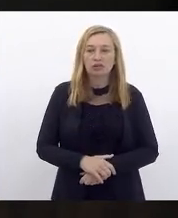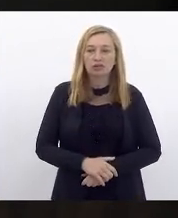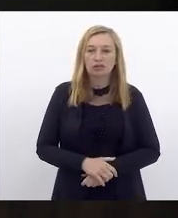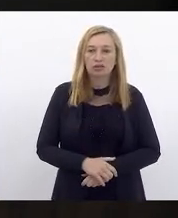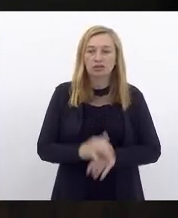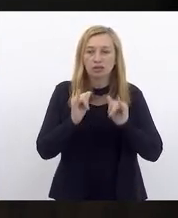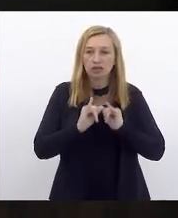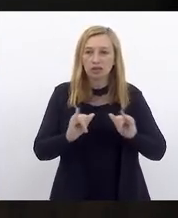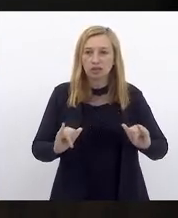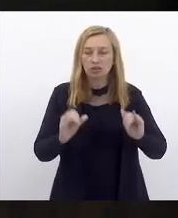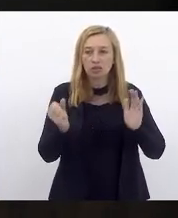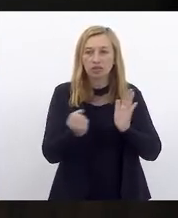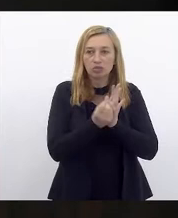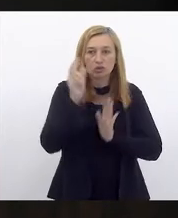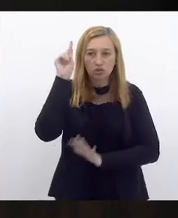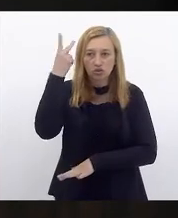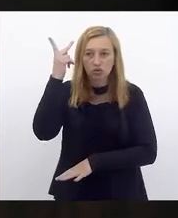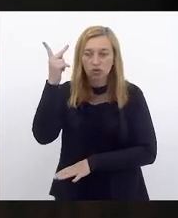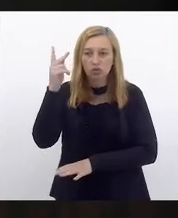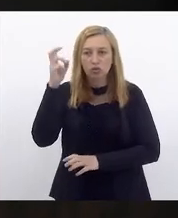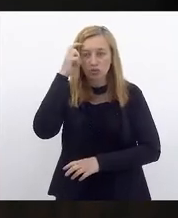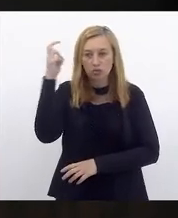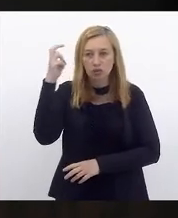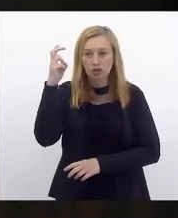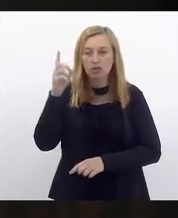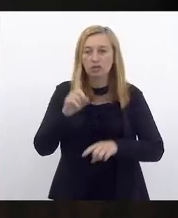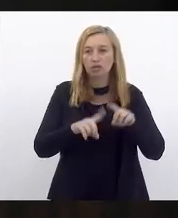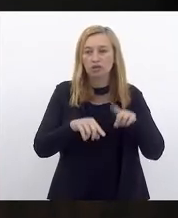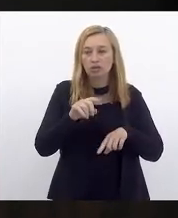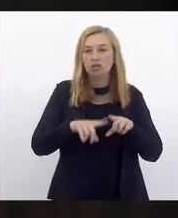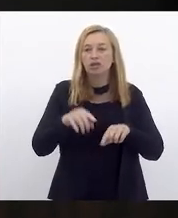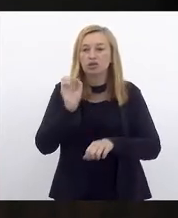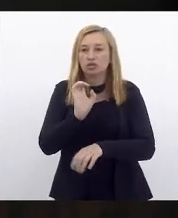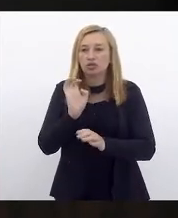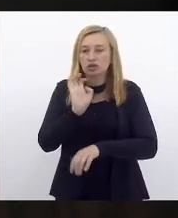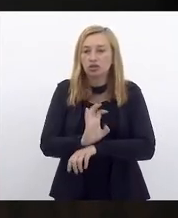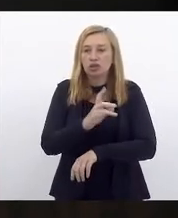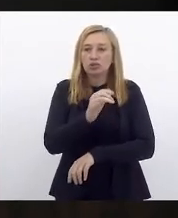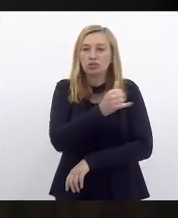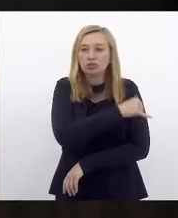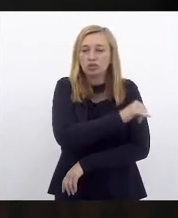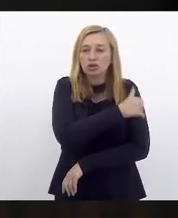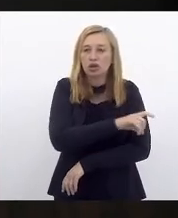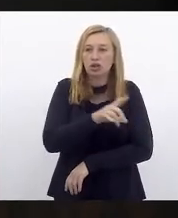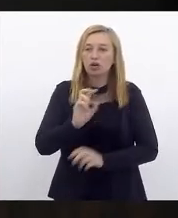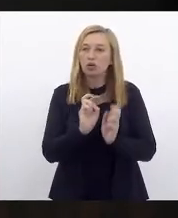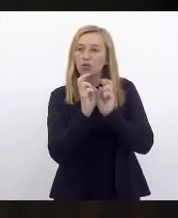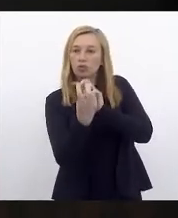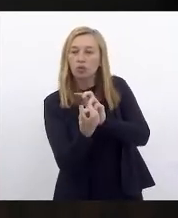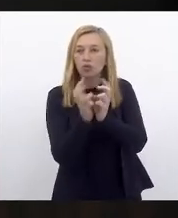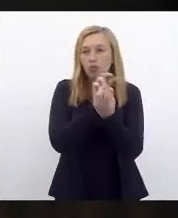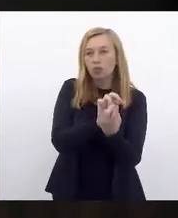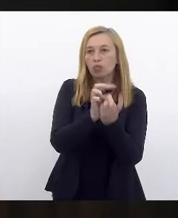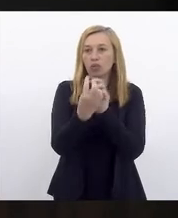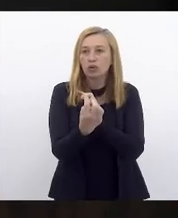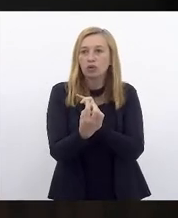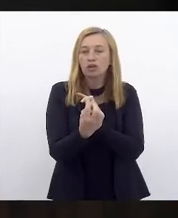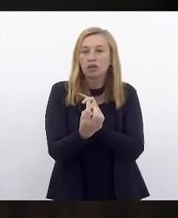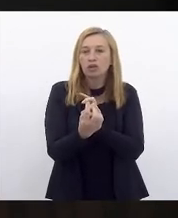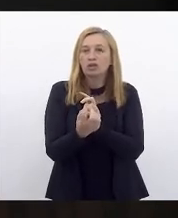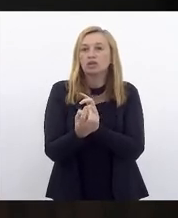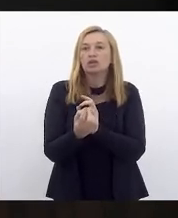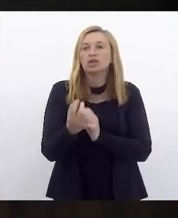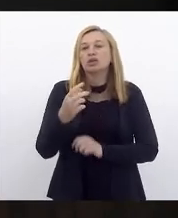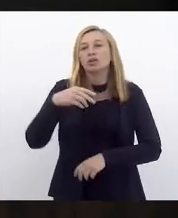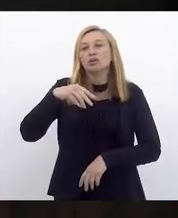declara o patrimônio histórico e cultural e material do Estado do Rio de Janeiro, a roda de capoeira, espaço Manduca da